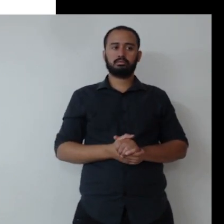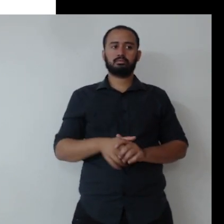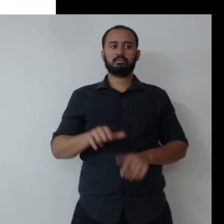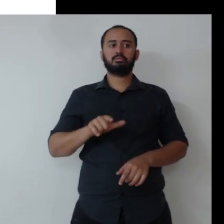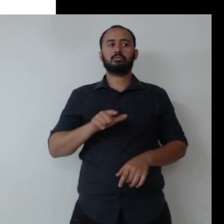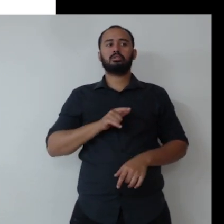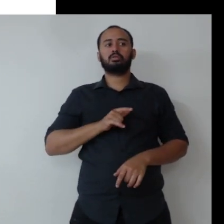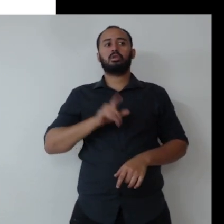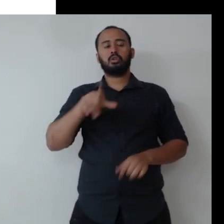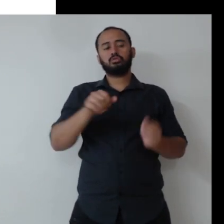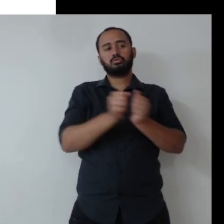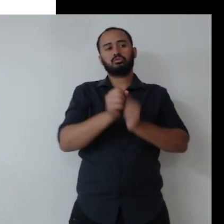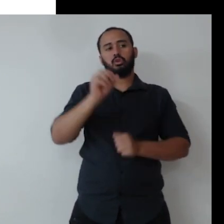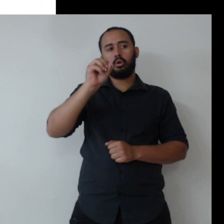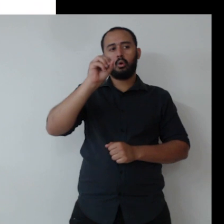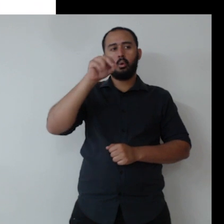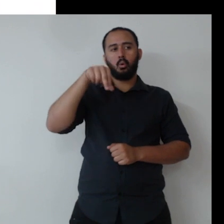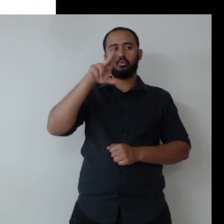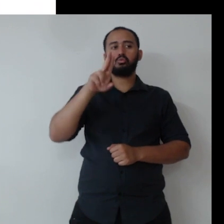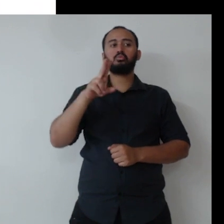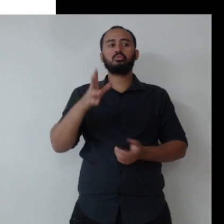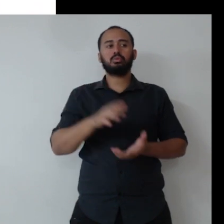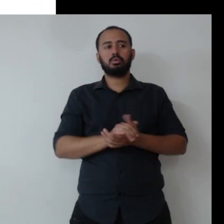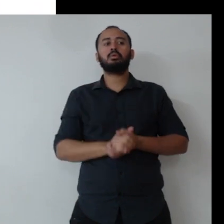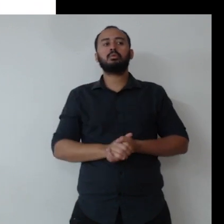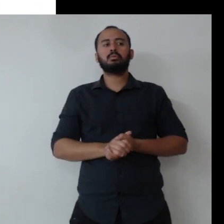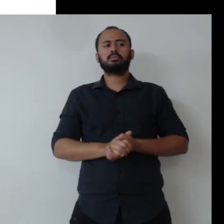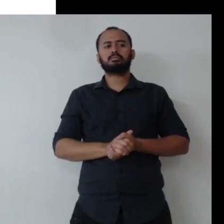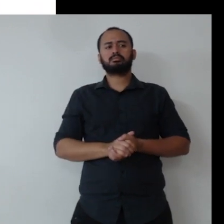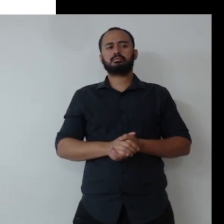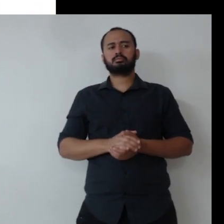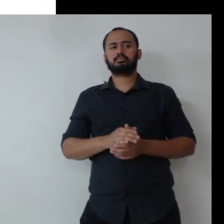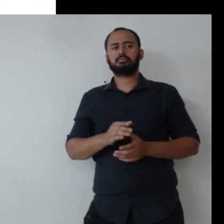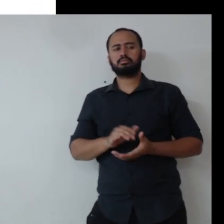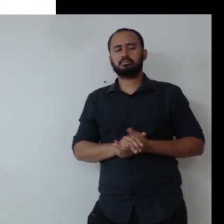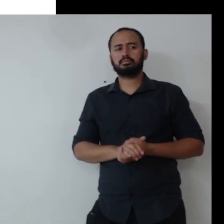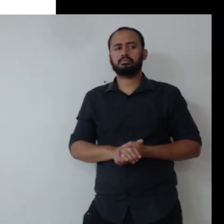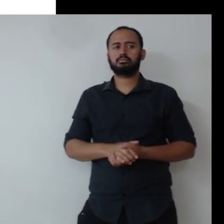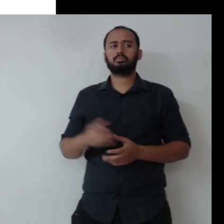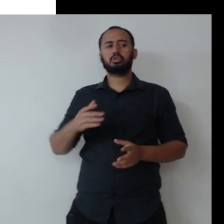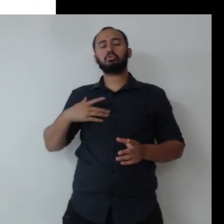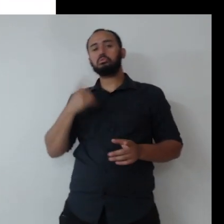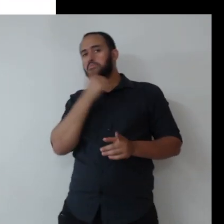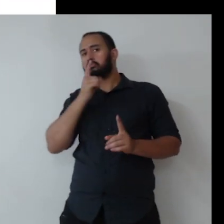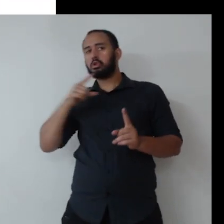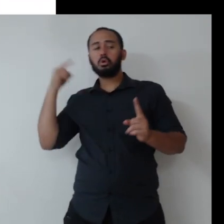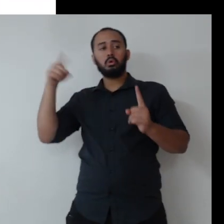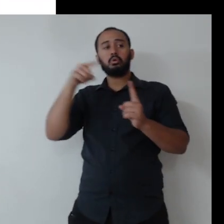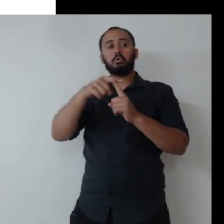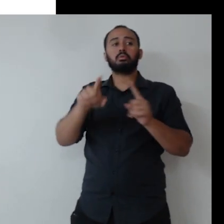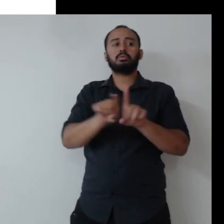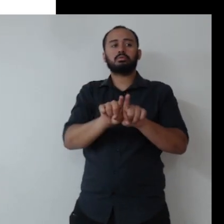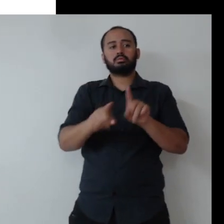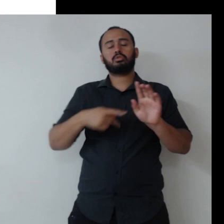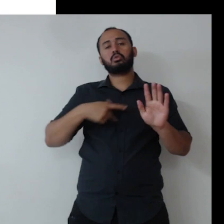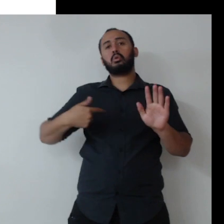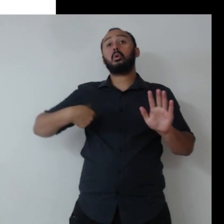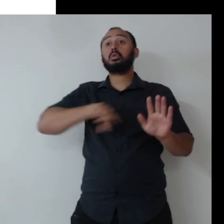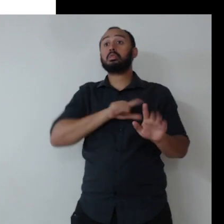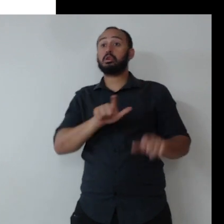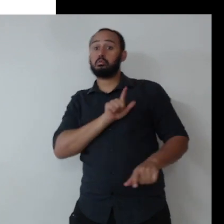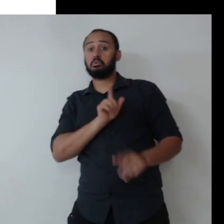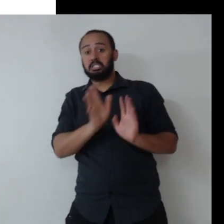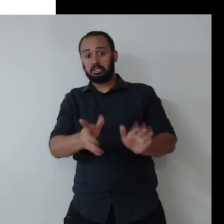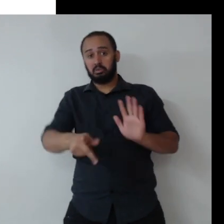objetivos de saúde da ONU, a gente está atendendo ali, se ancorando nessa meta. Assim como a gente tem um projeto agora super